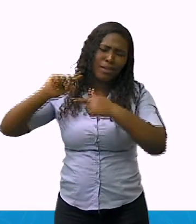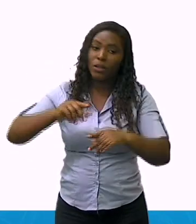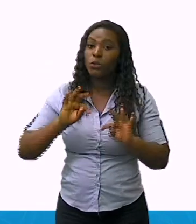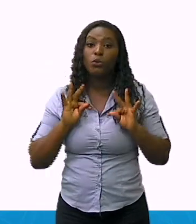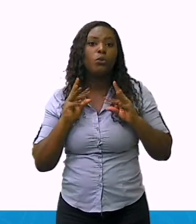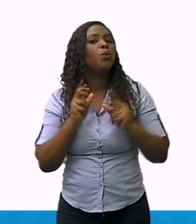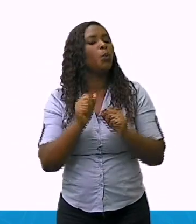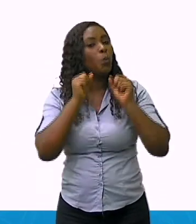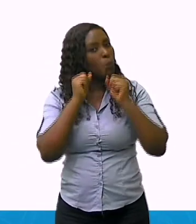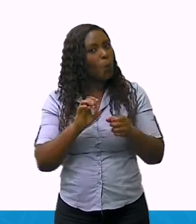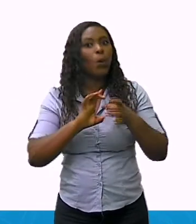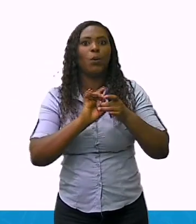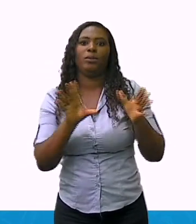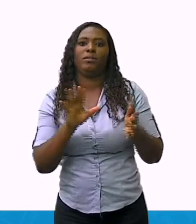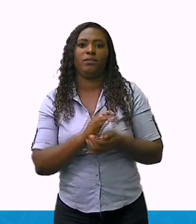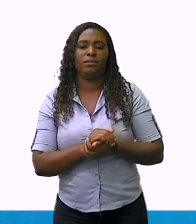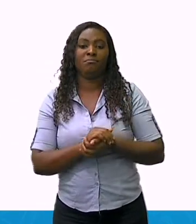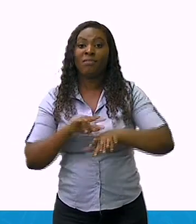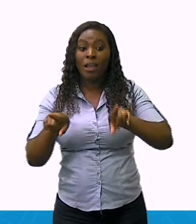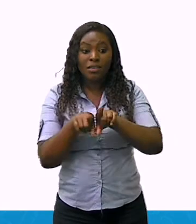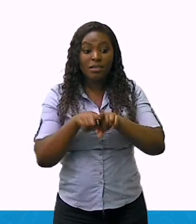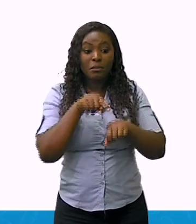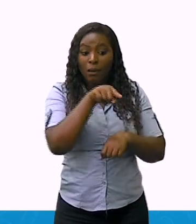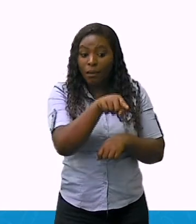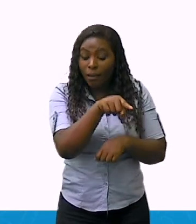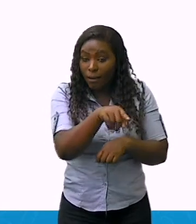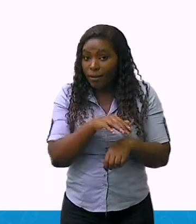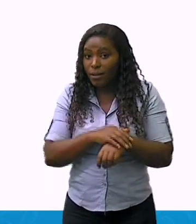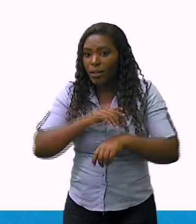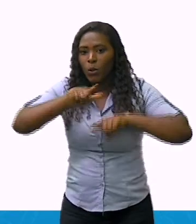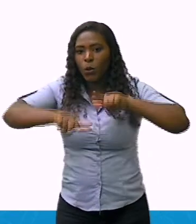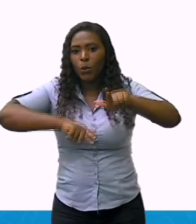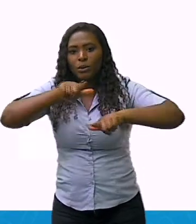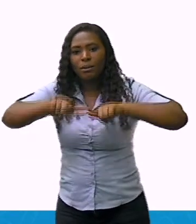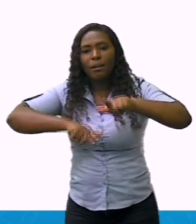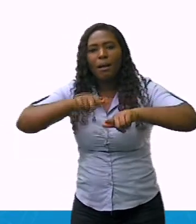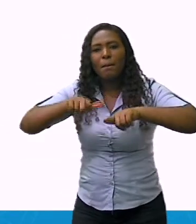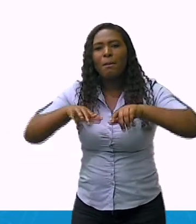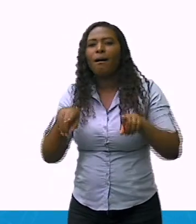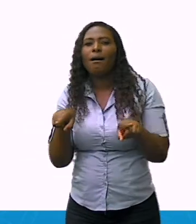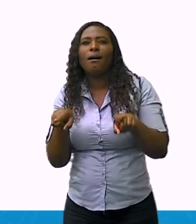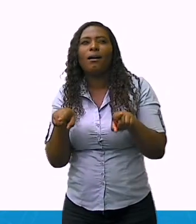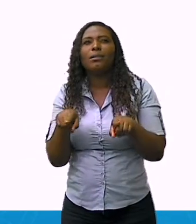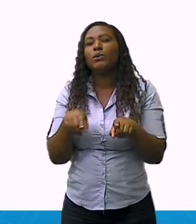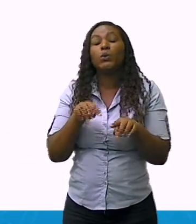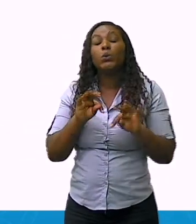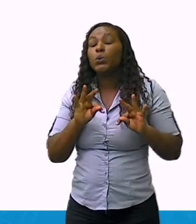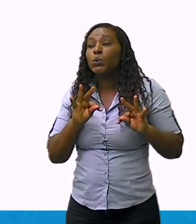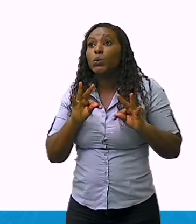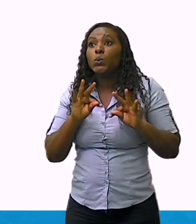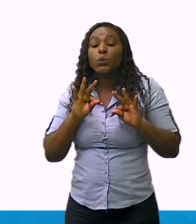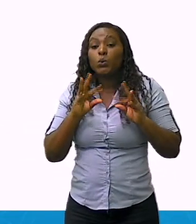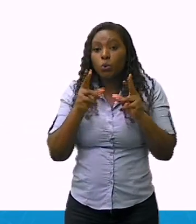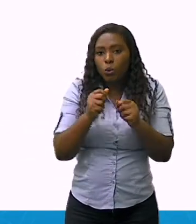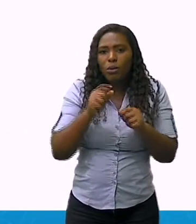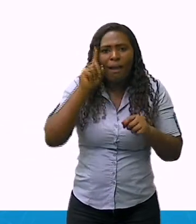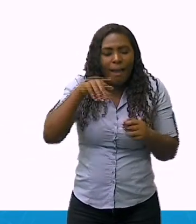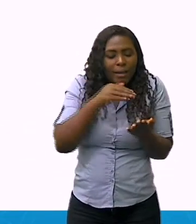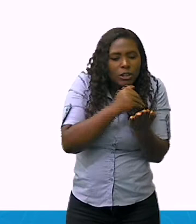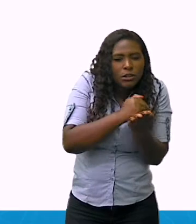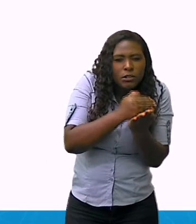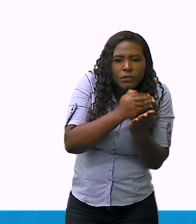o trabalho e as tarefas eram divididas entre todos. Desta forma, é comum que, nesta